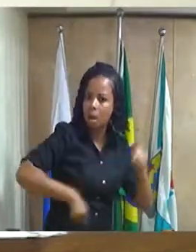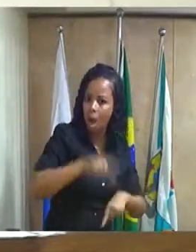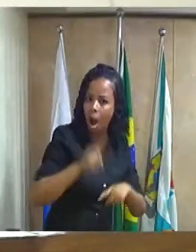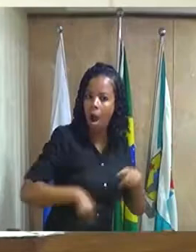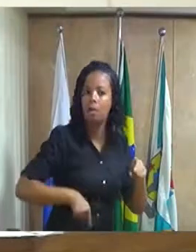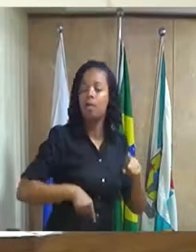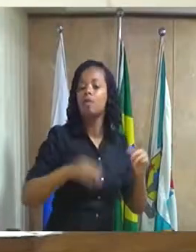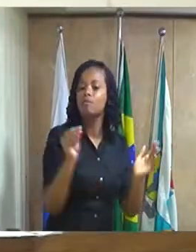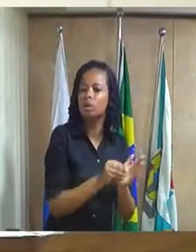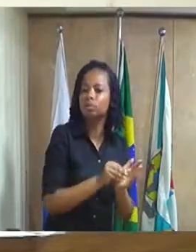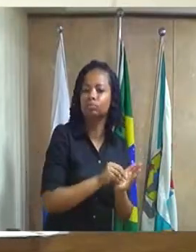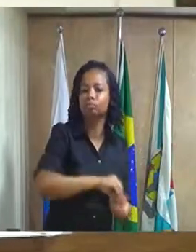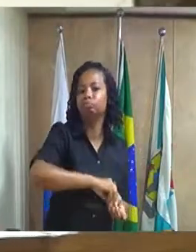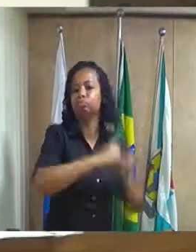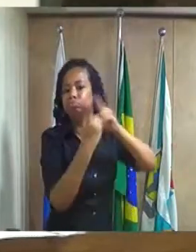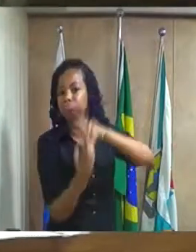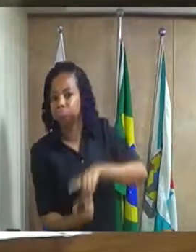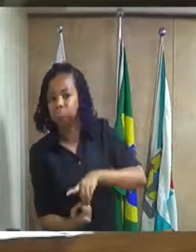Júnior Reis.